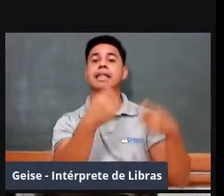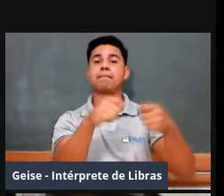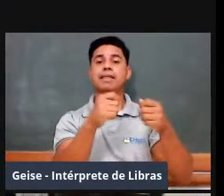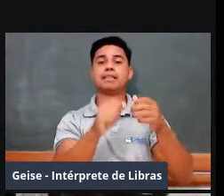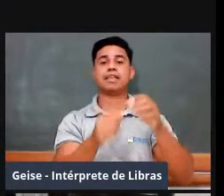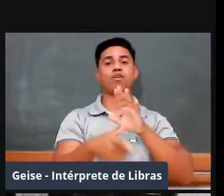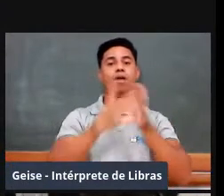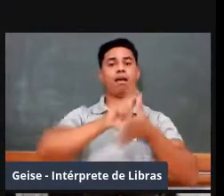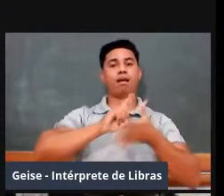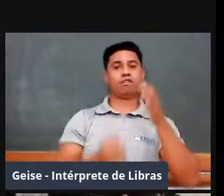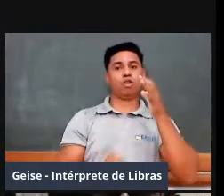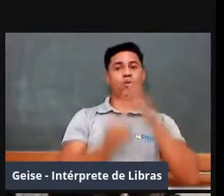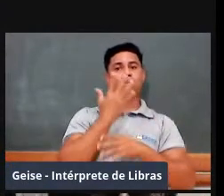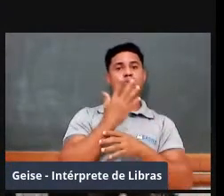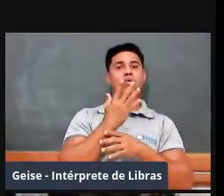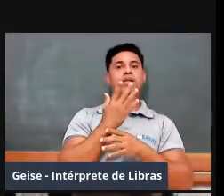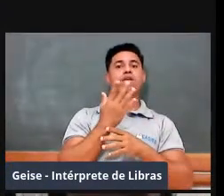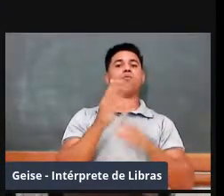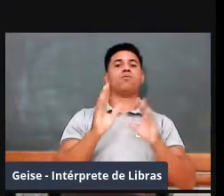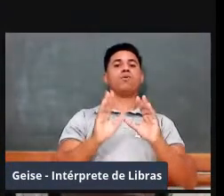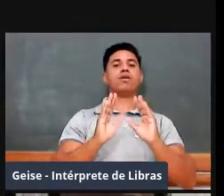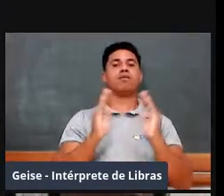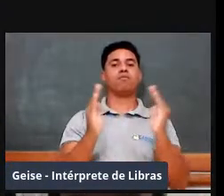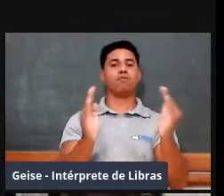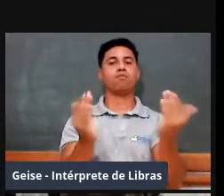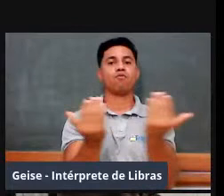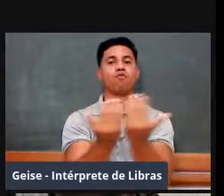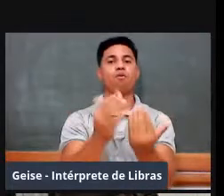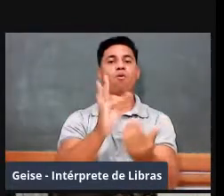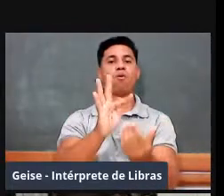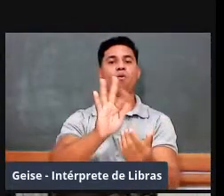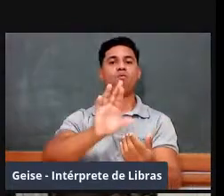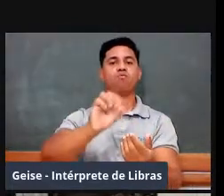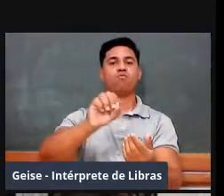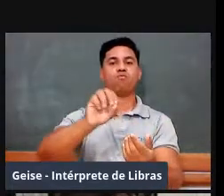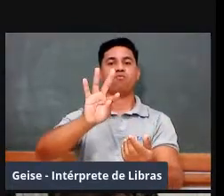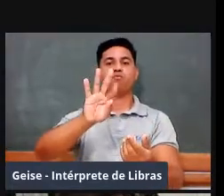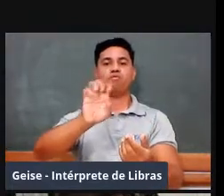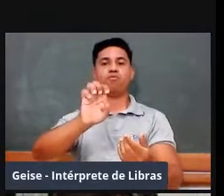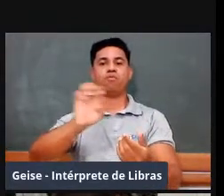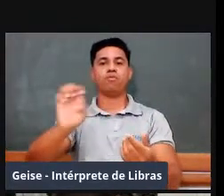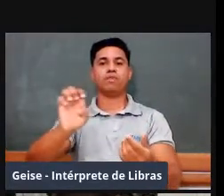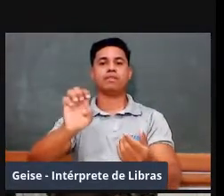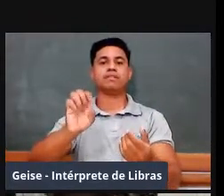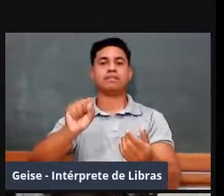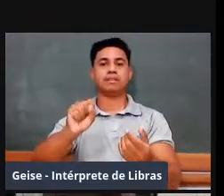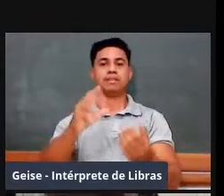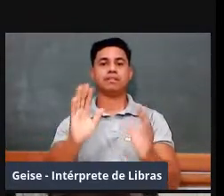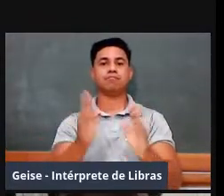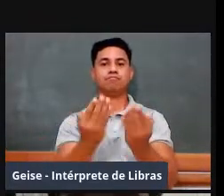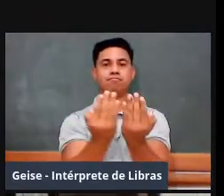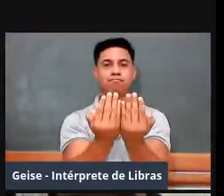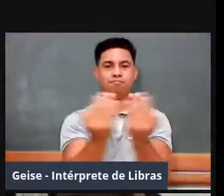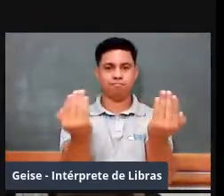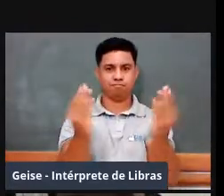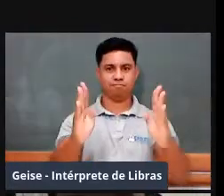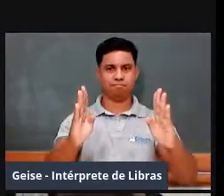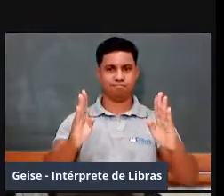proteções que eram os fortes. Os fortes eram lugares que iriam, então,